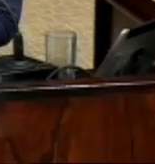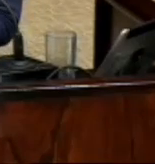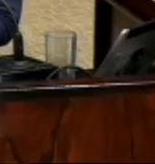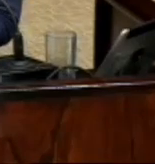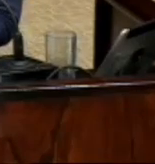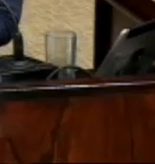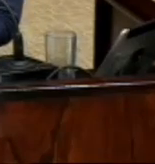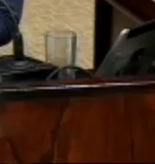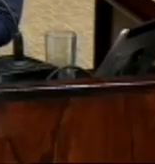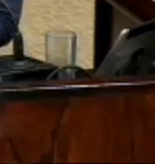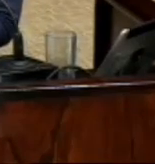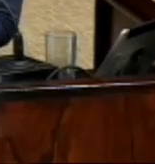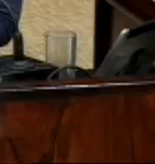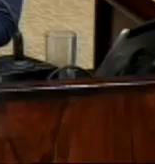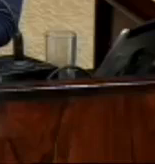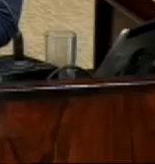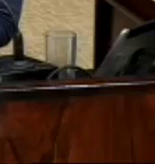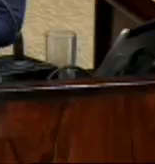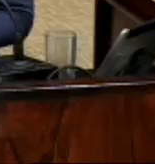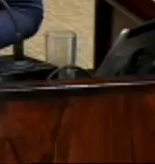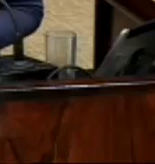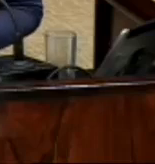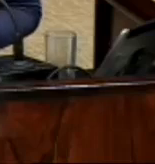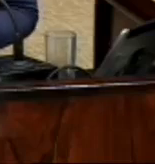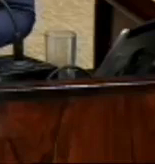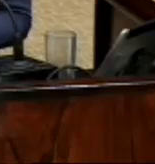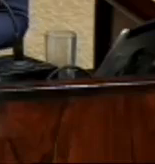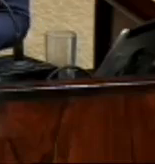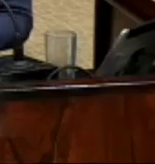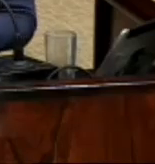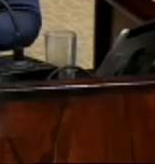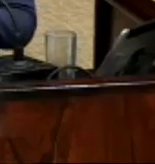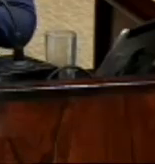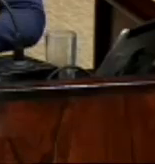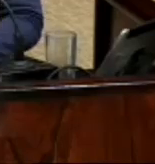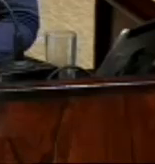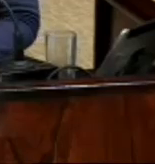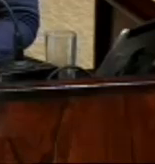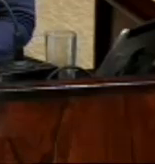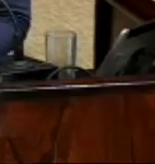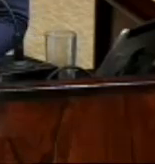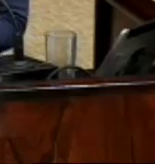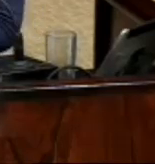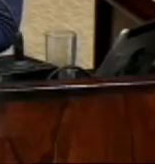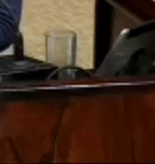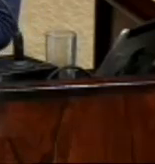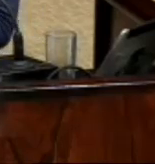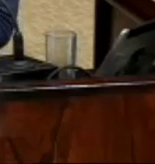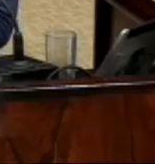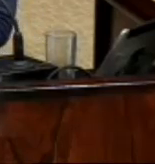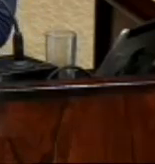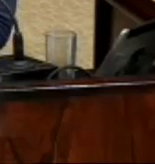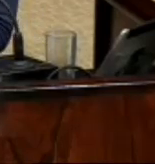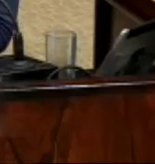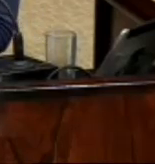e tive, pensei o que seria mais justo do que prestar uma homenagem a quem